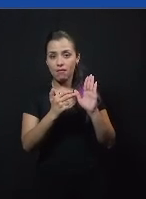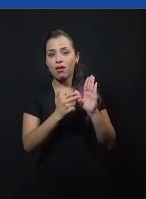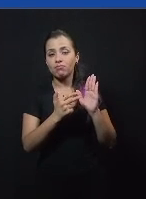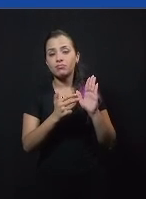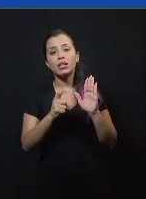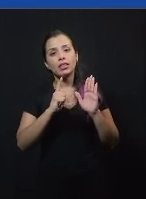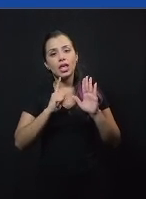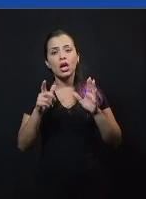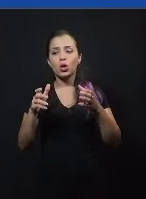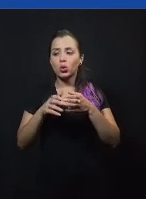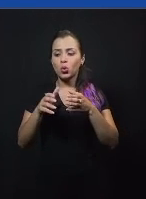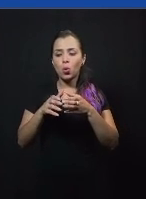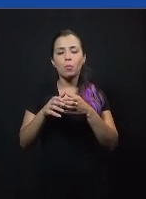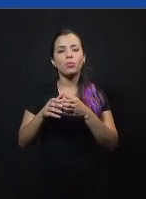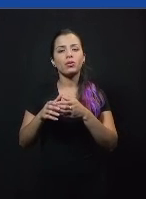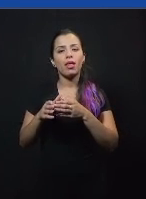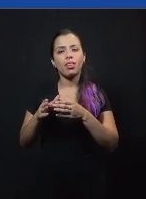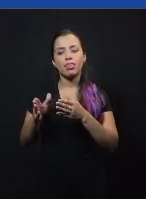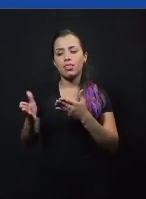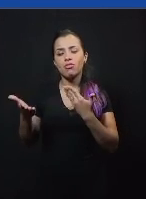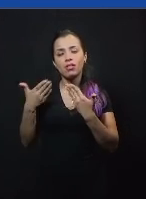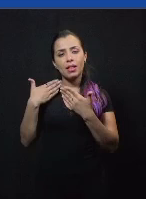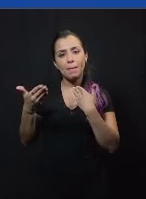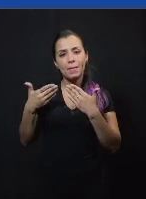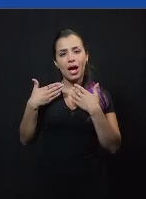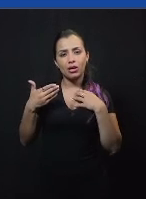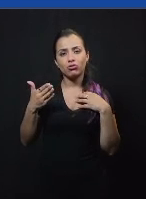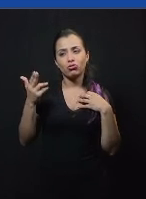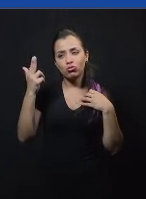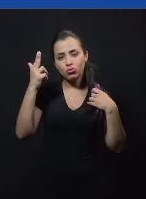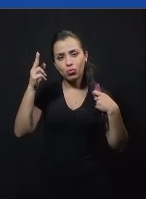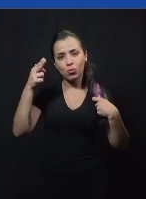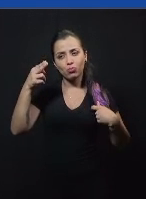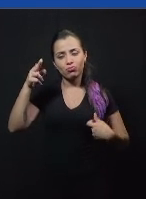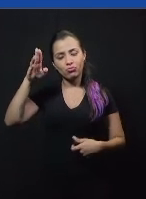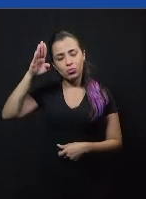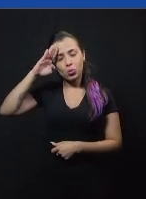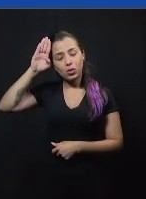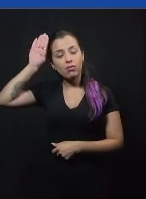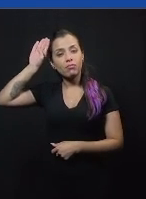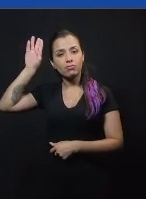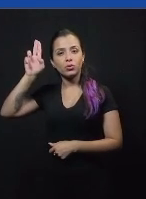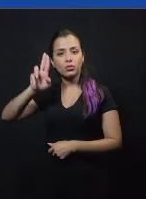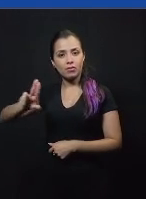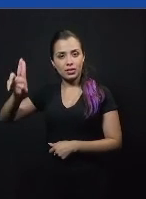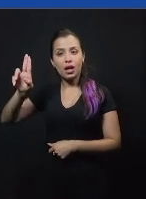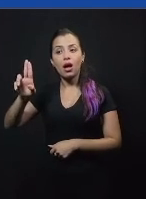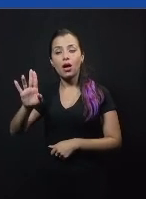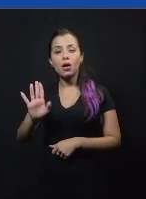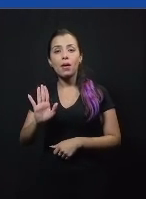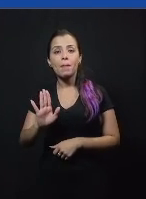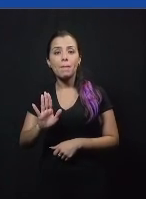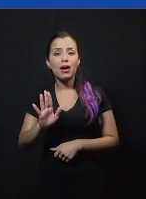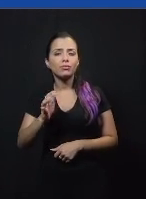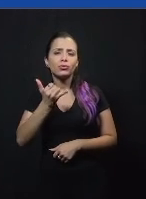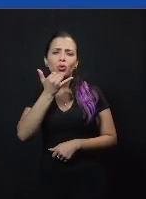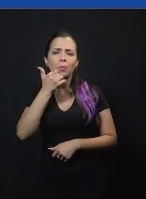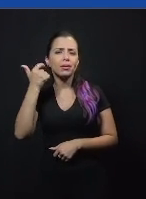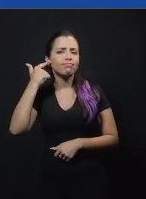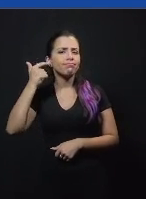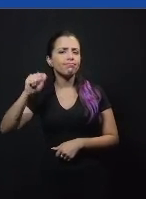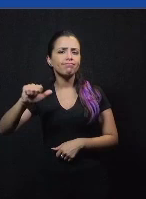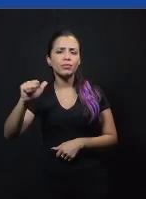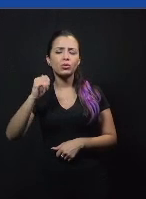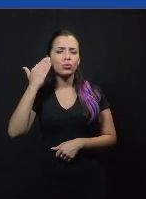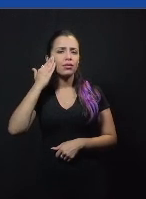universitários principalmente em São Paulo sei que tem bastantes mas não tem muita essa prática de pessoas que já estão talvez no meio profissional